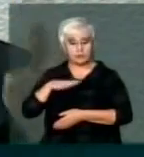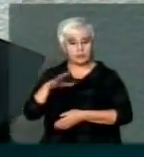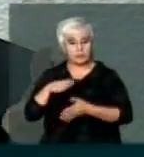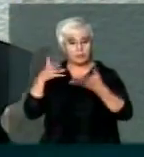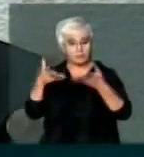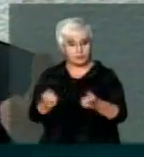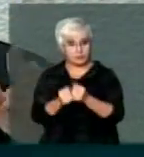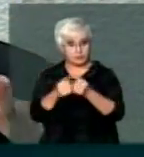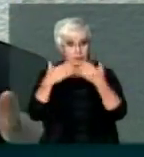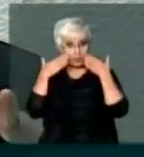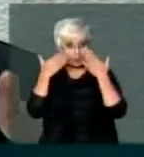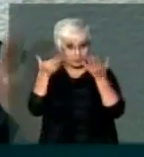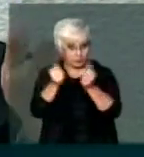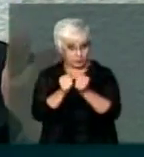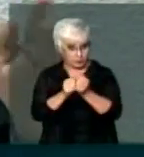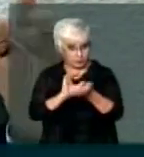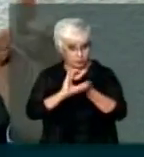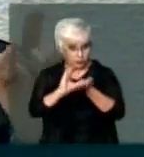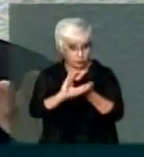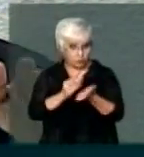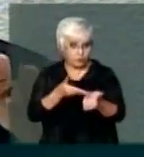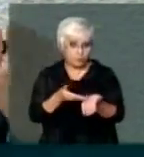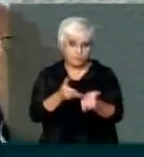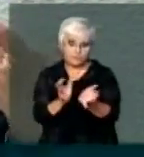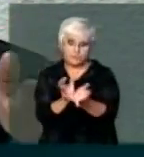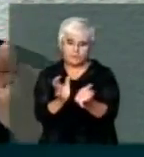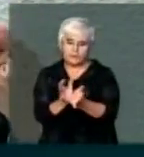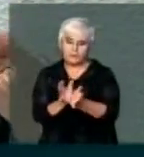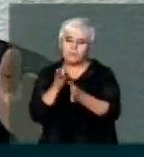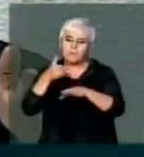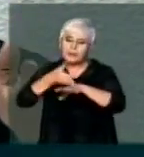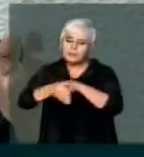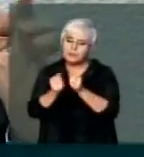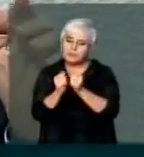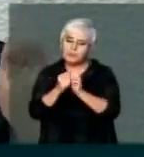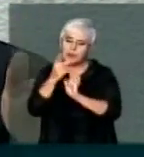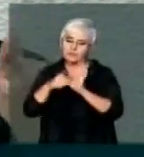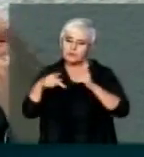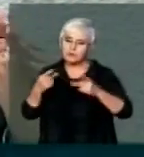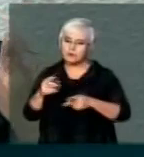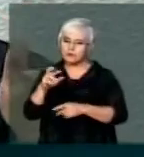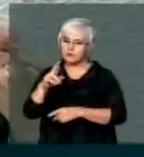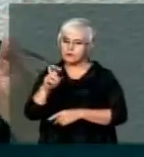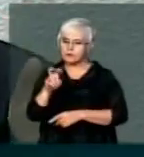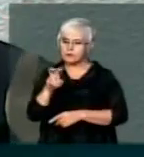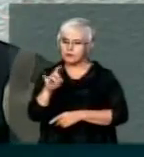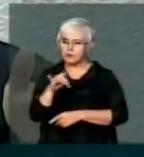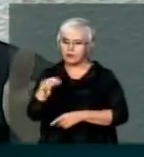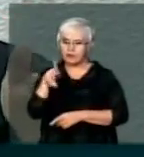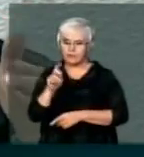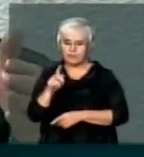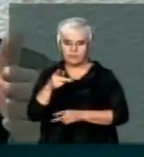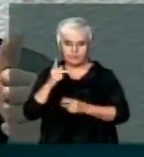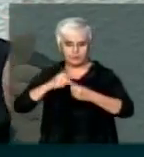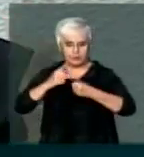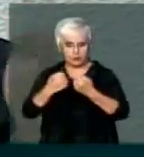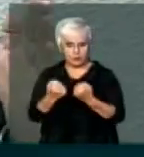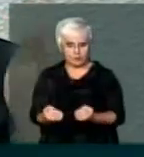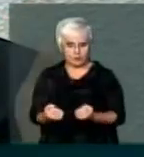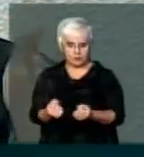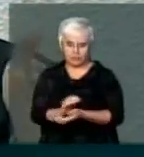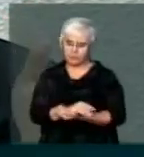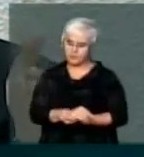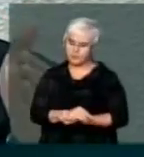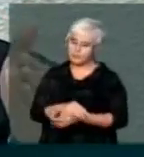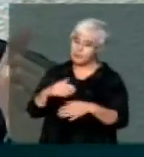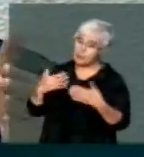apresentado desta forma ao Conselho, fazia parte integrante do projeto o Revamp para petróleo pesado. Com o